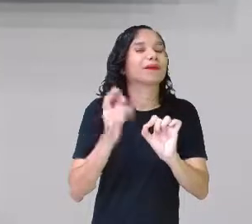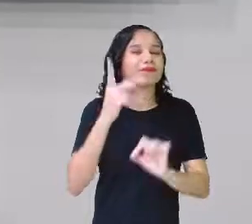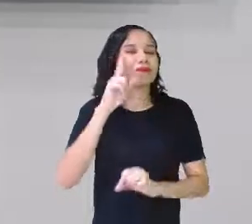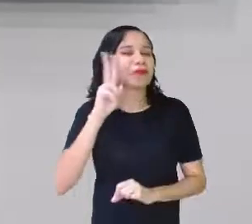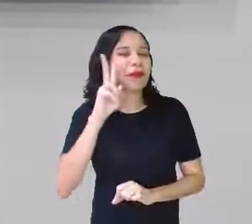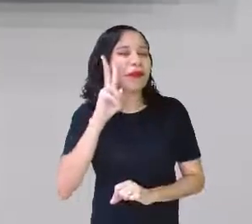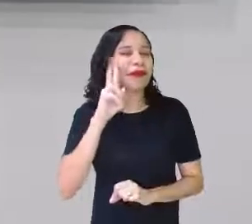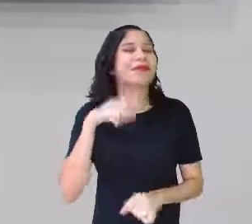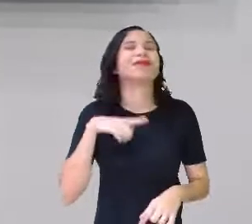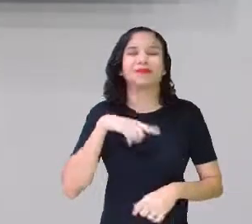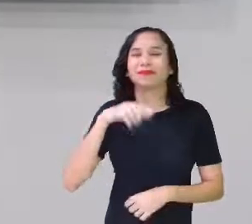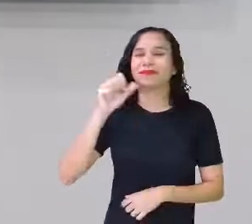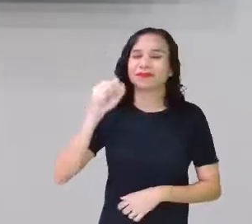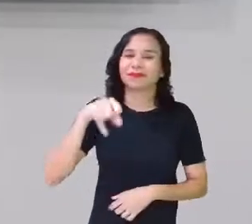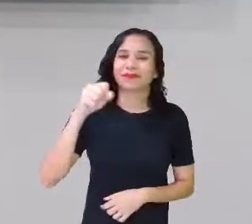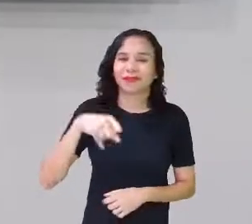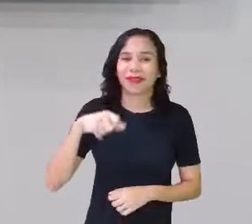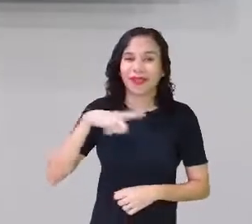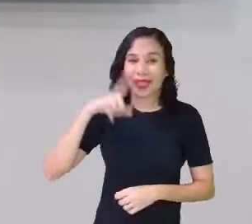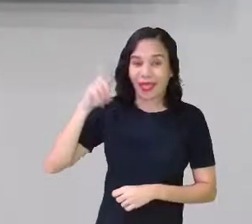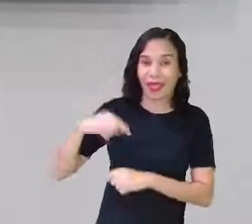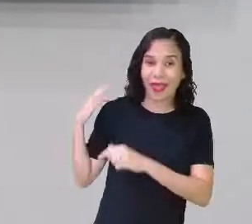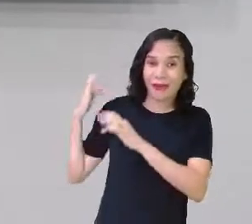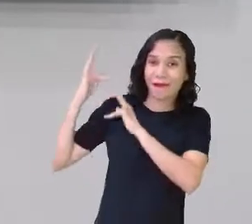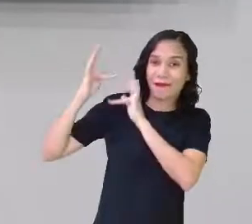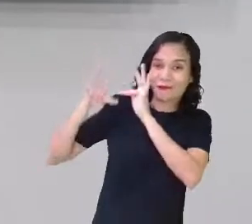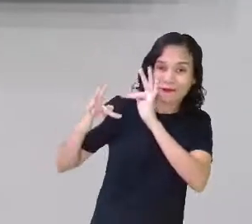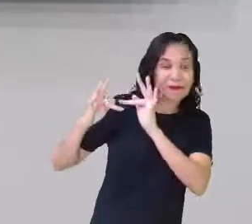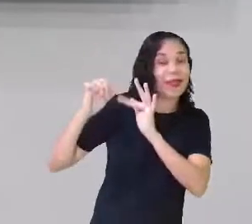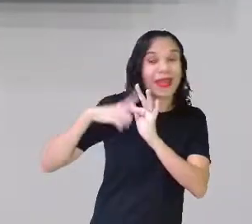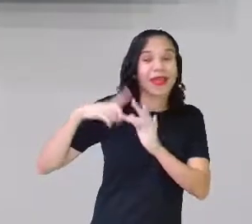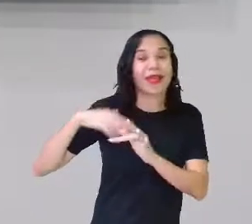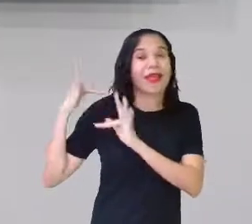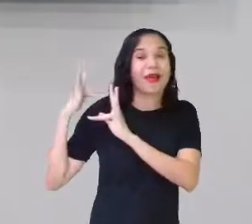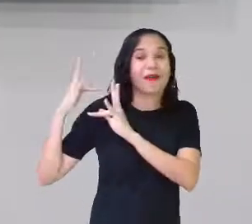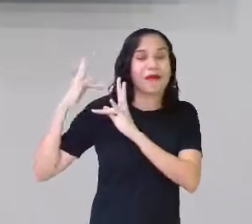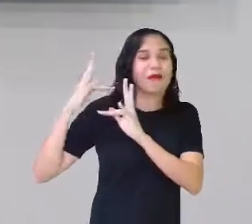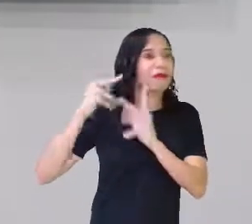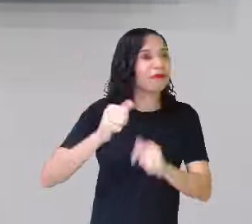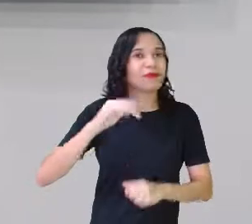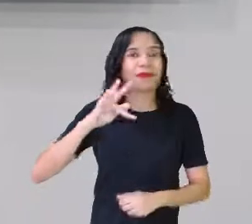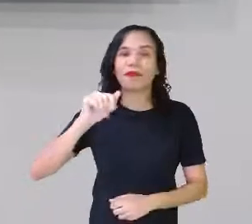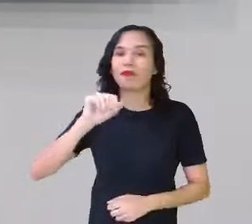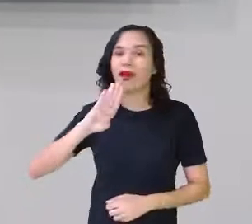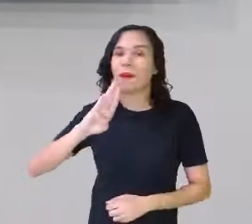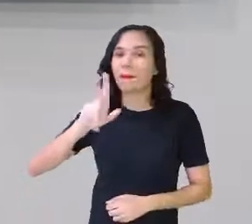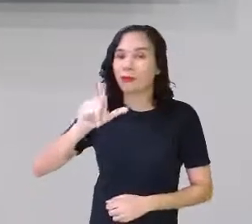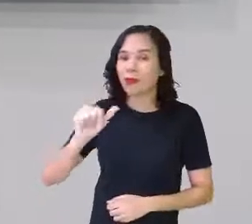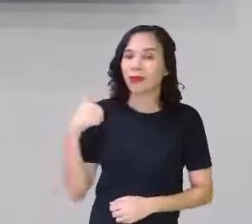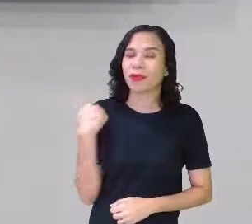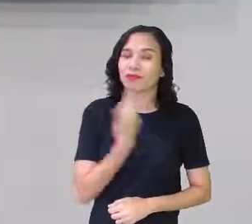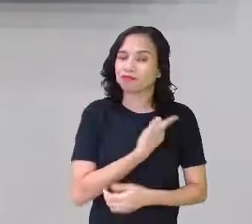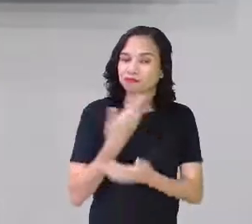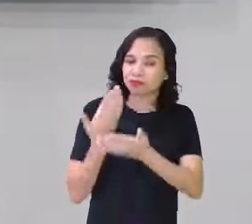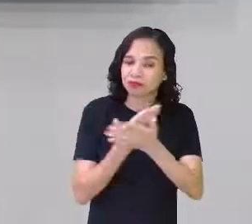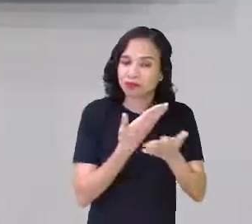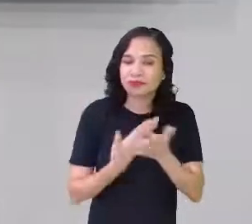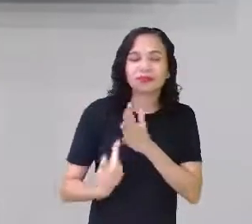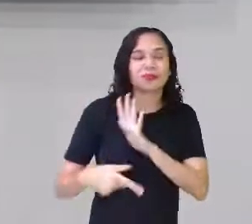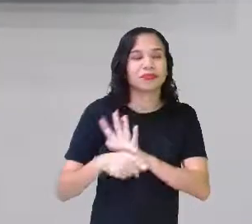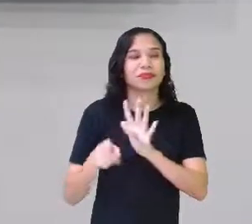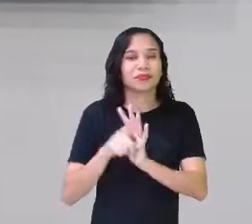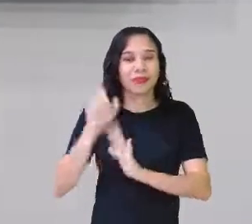Eu acho que sim, não é? Fábula. Trabalhamos tantas fábulas aqui. Os personagens são